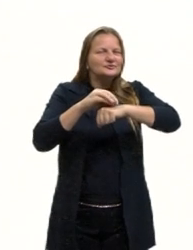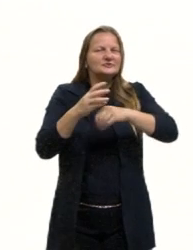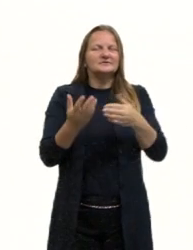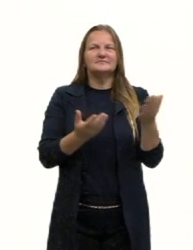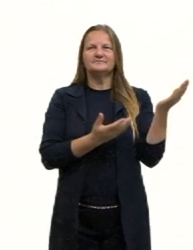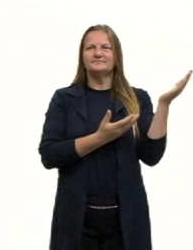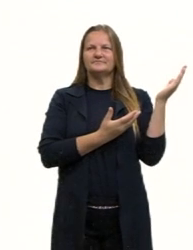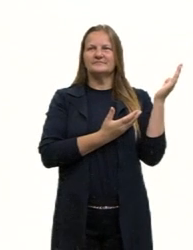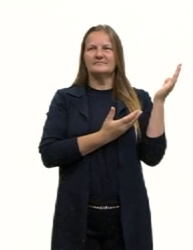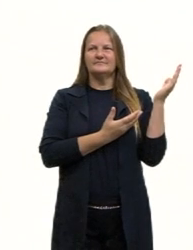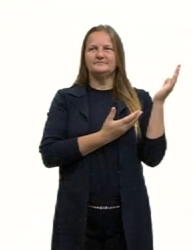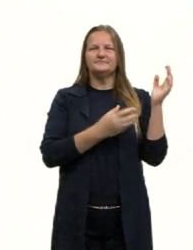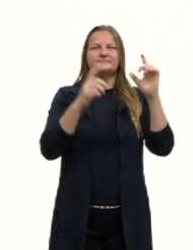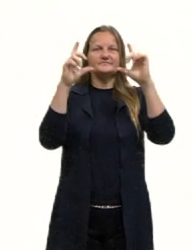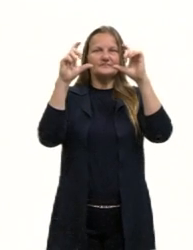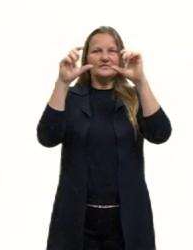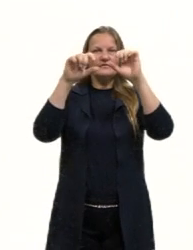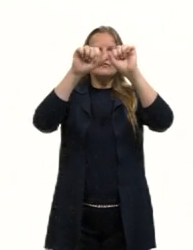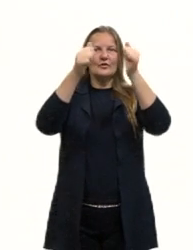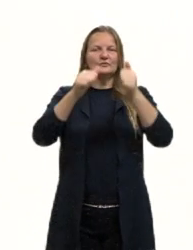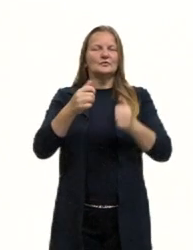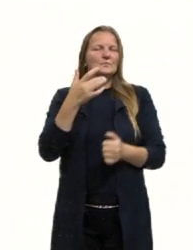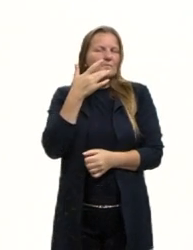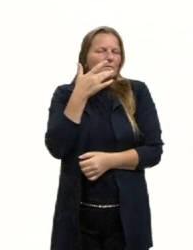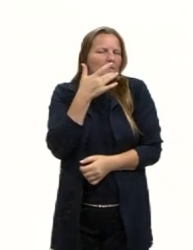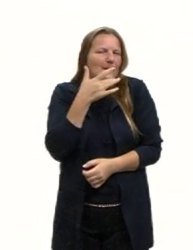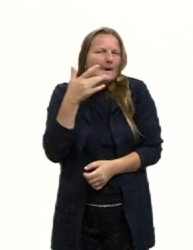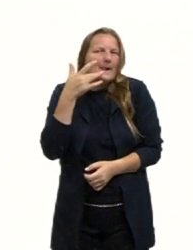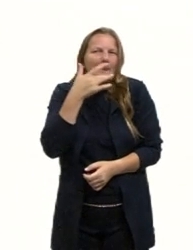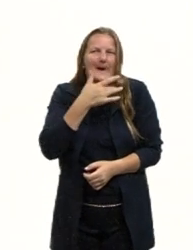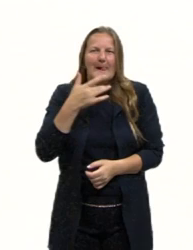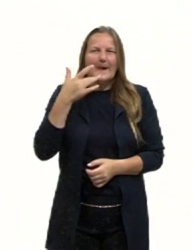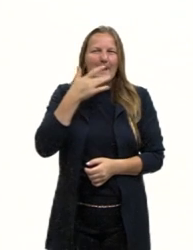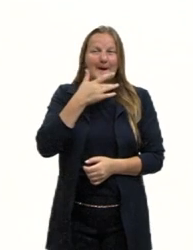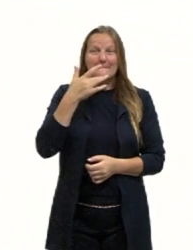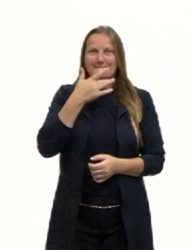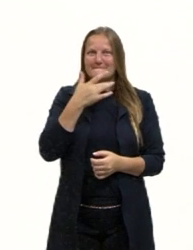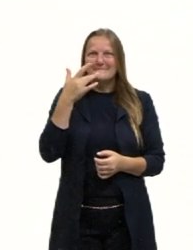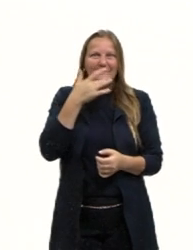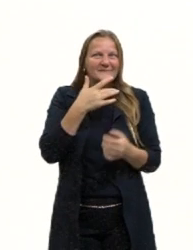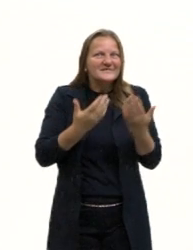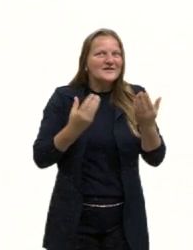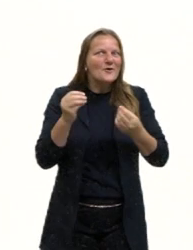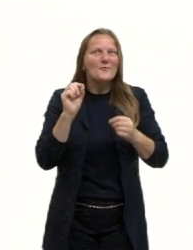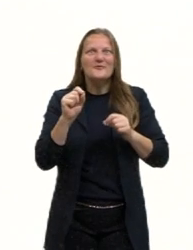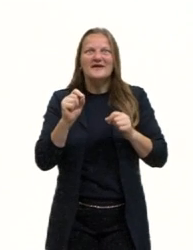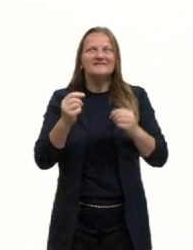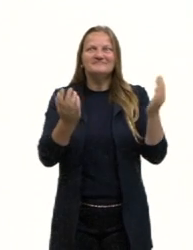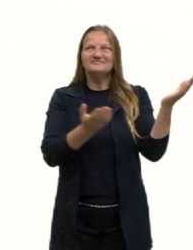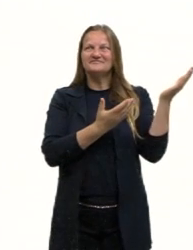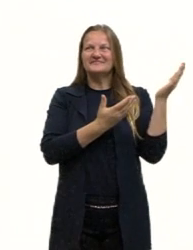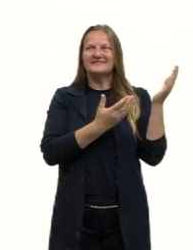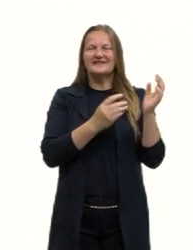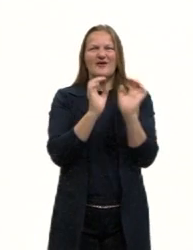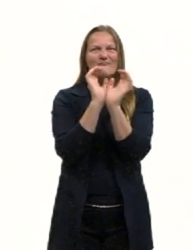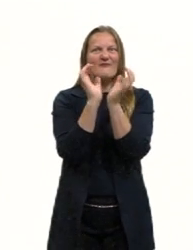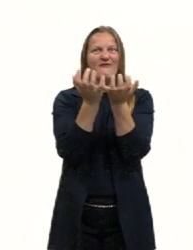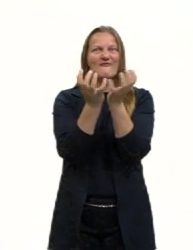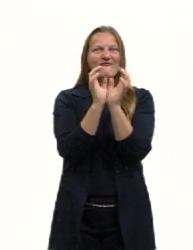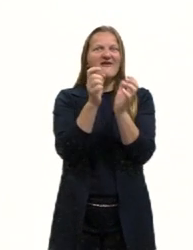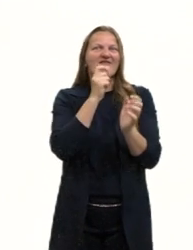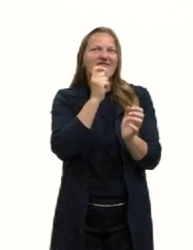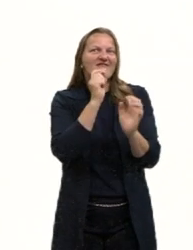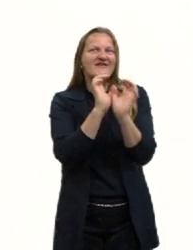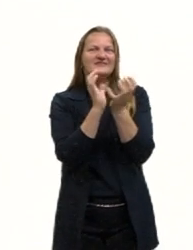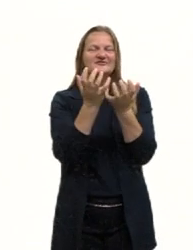uma imagem deliciosa. Mas que imagem deliciosa é essa? Tem uma alface, uma alface